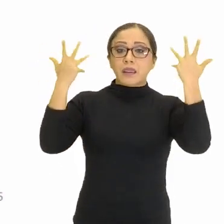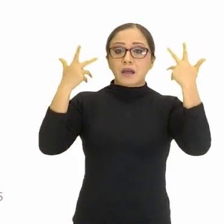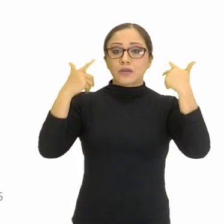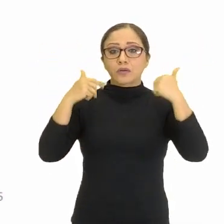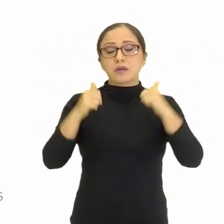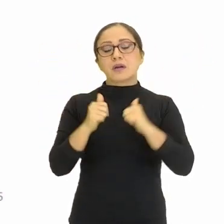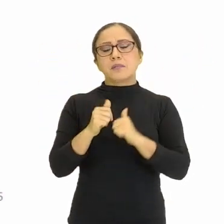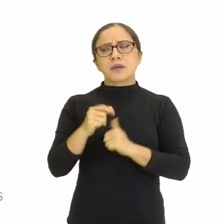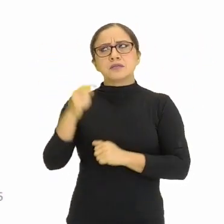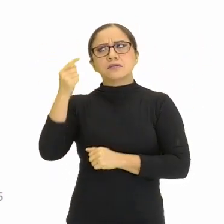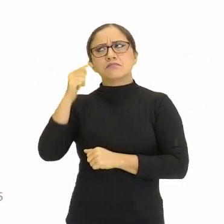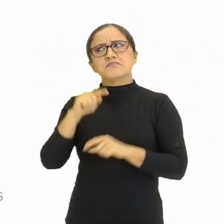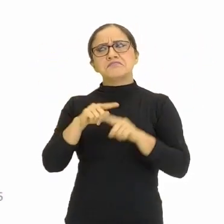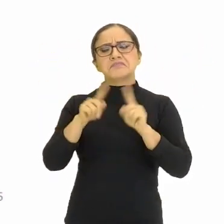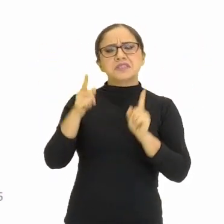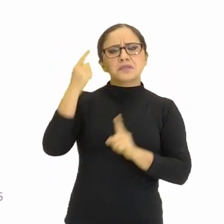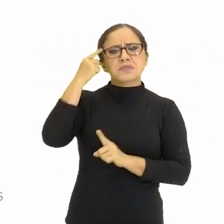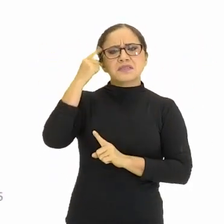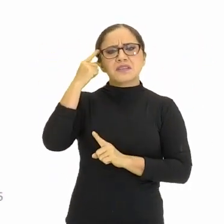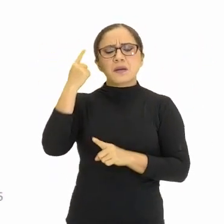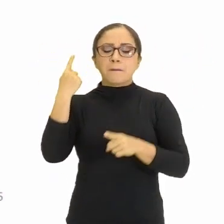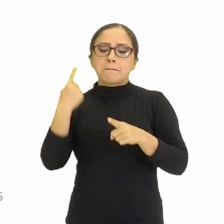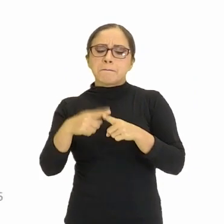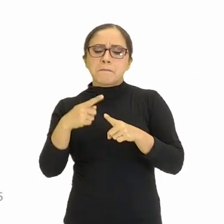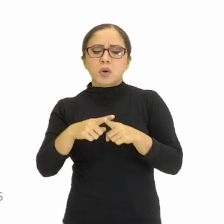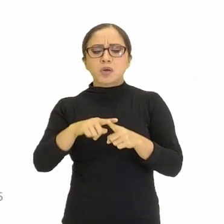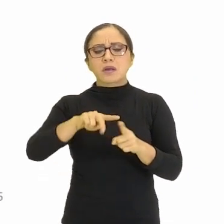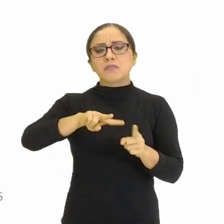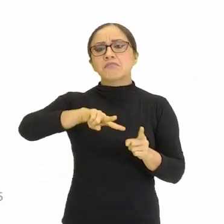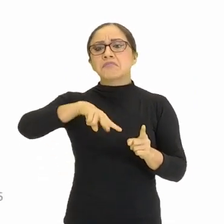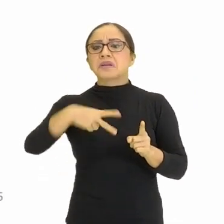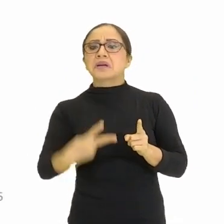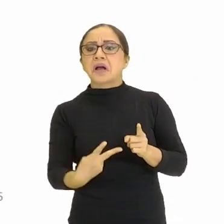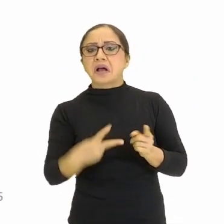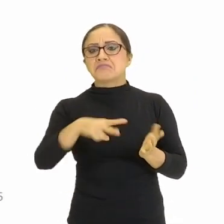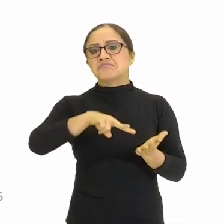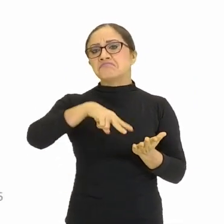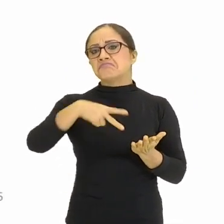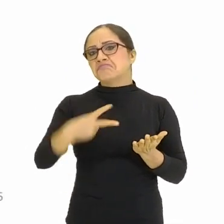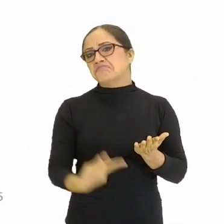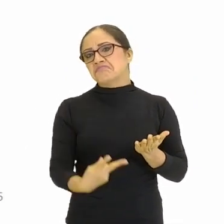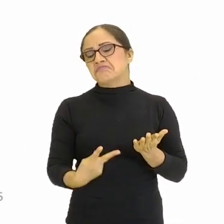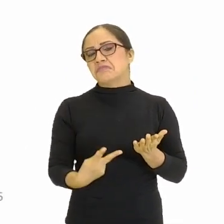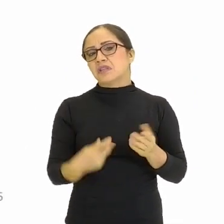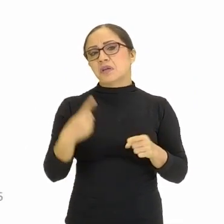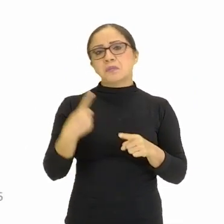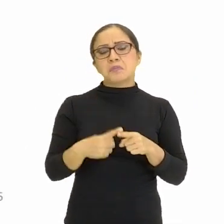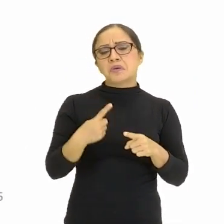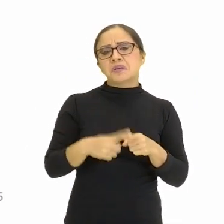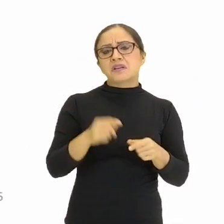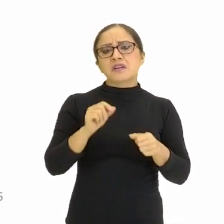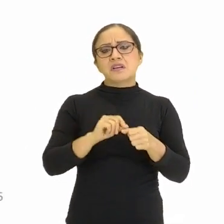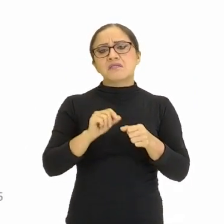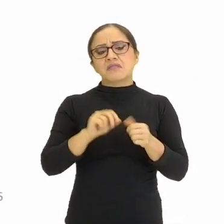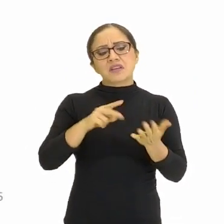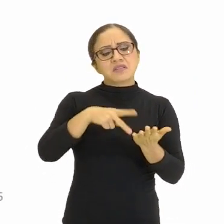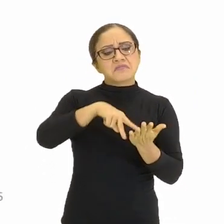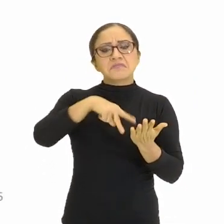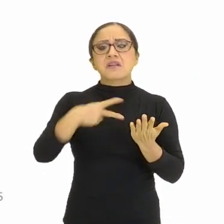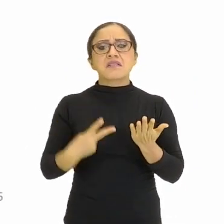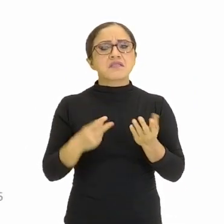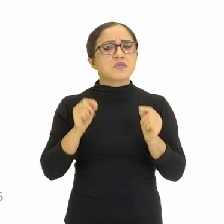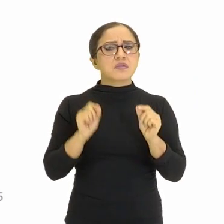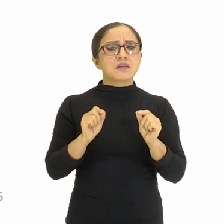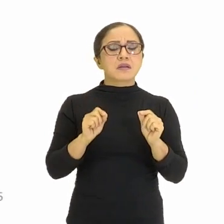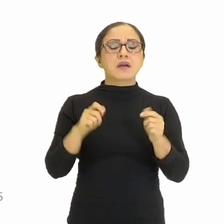Mas, pensar assim, por que que cai? O que fez cair? Aí é outra coisa. Precisa vir de uma observação.